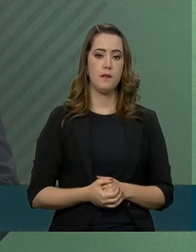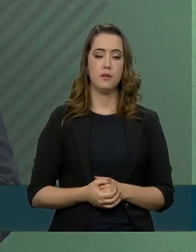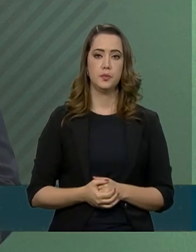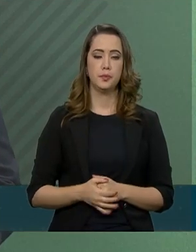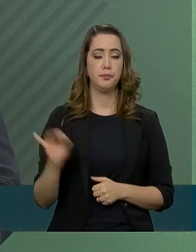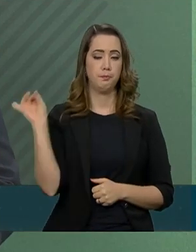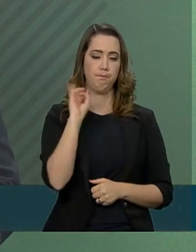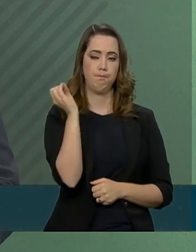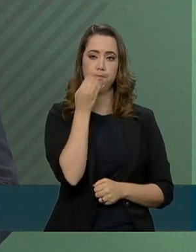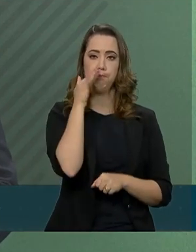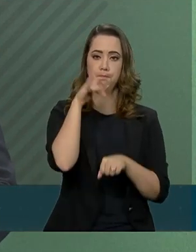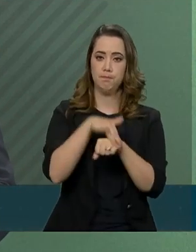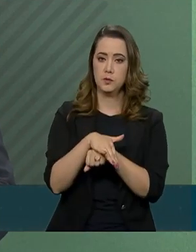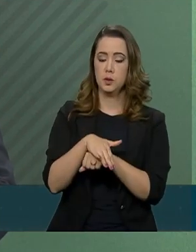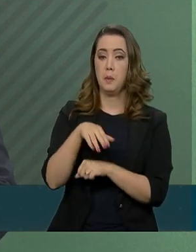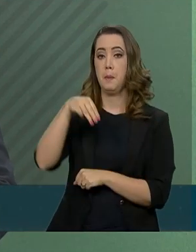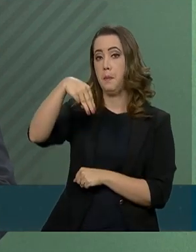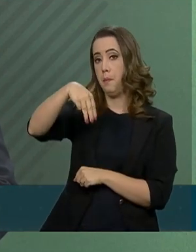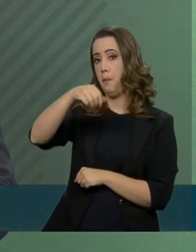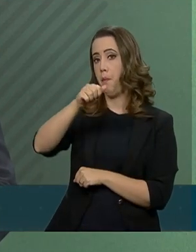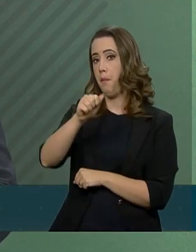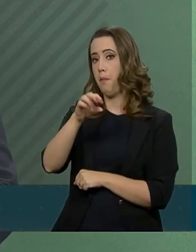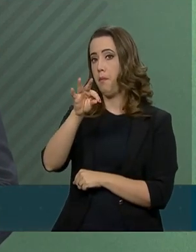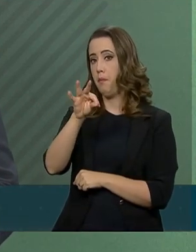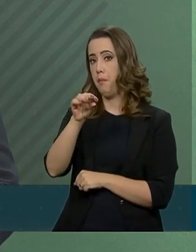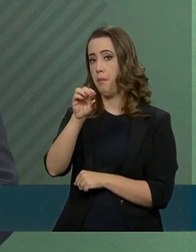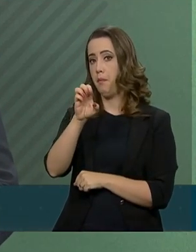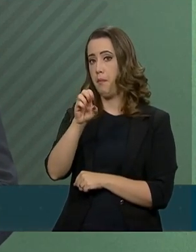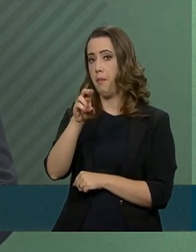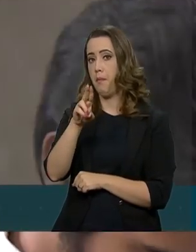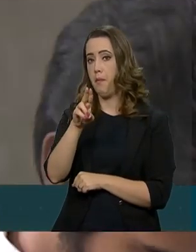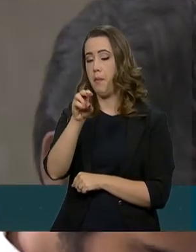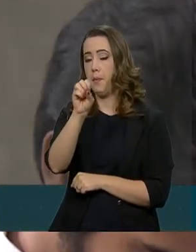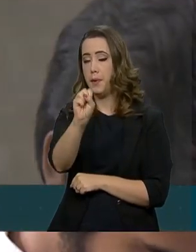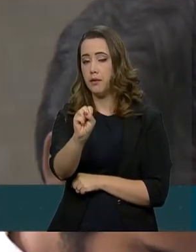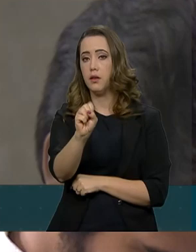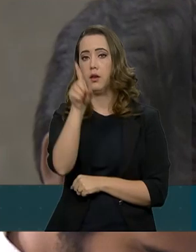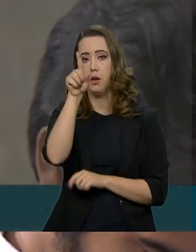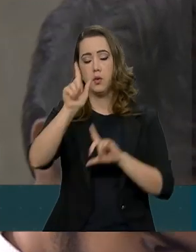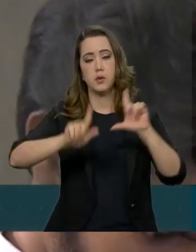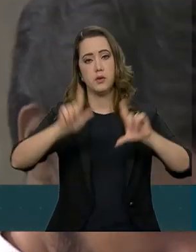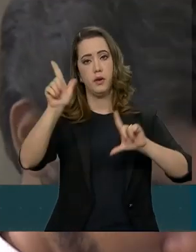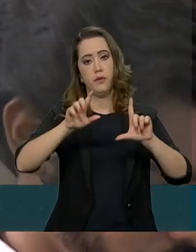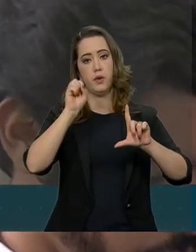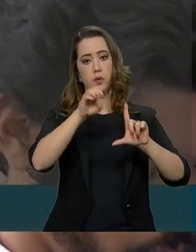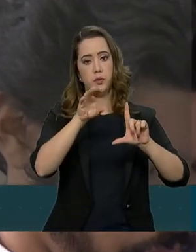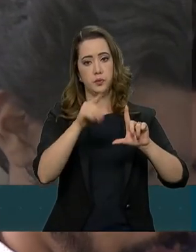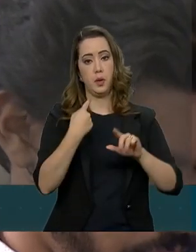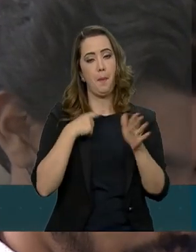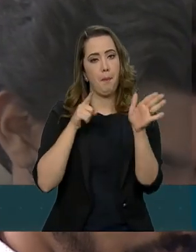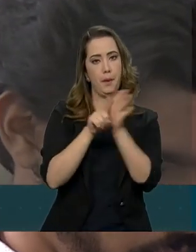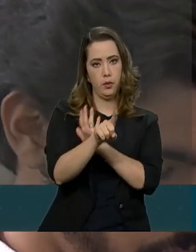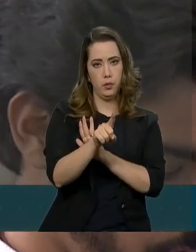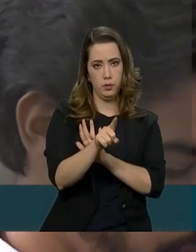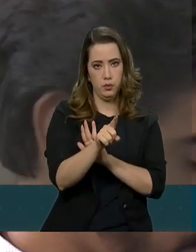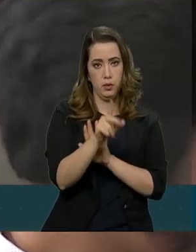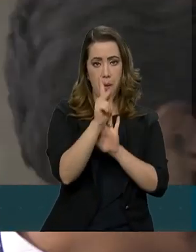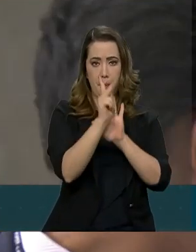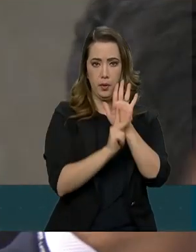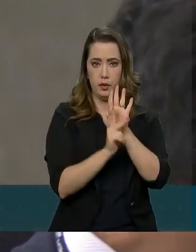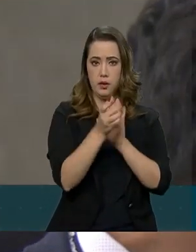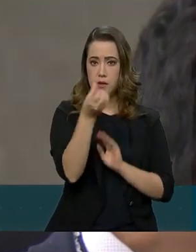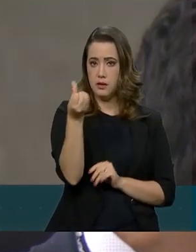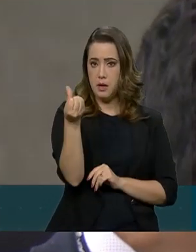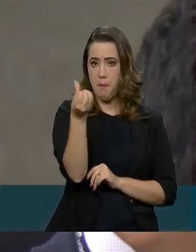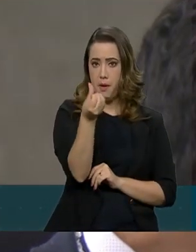Boa noite, porta-voz. Matheus, da TV Globo. A minha pergunta é sobre a portaria 666 do Ministério da Justiça,